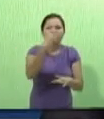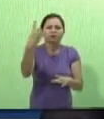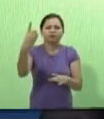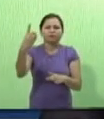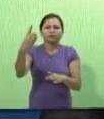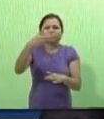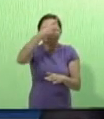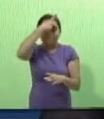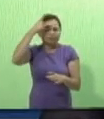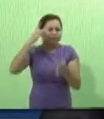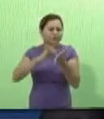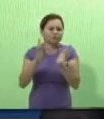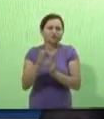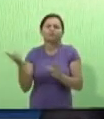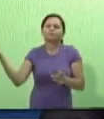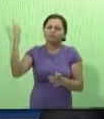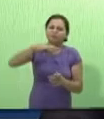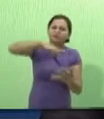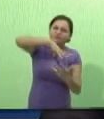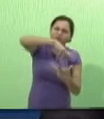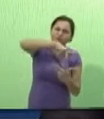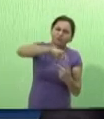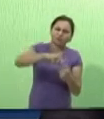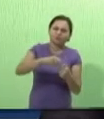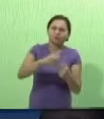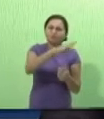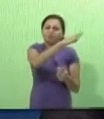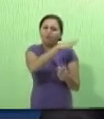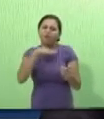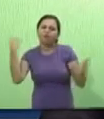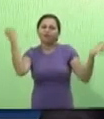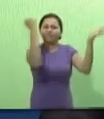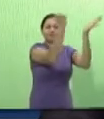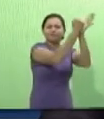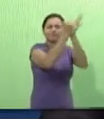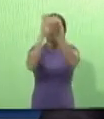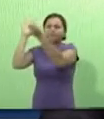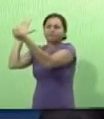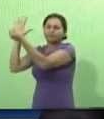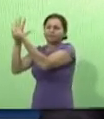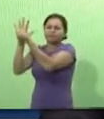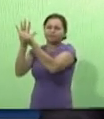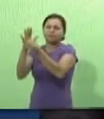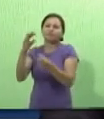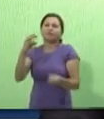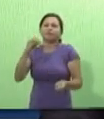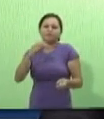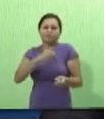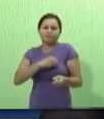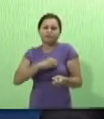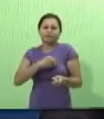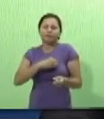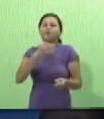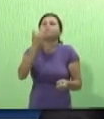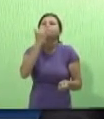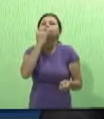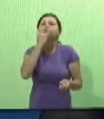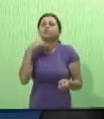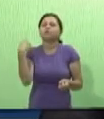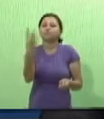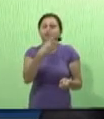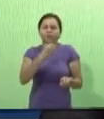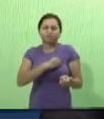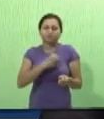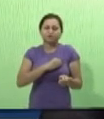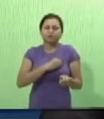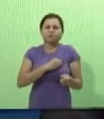pessoa de Jesus, para vir a esse mundo, morrer na cruz, para perdoar os nossos pecados. Deus estende